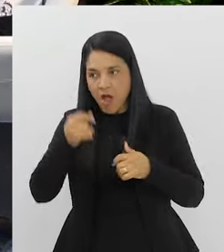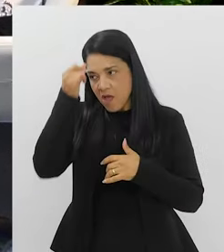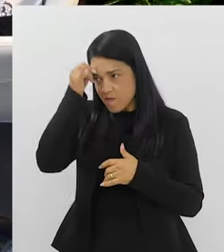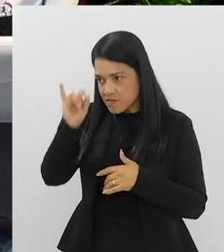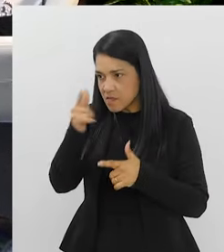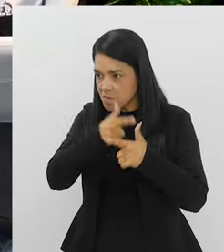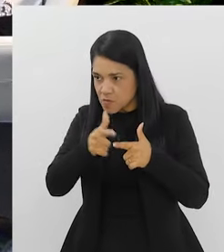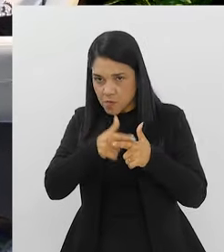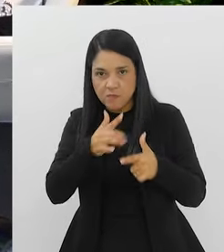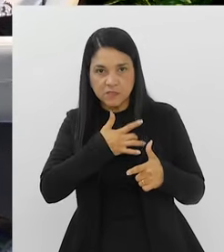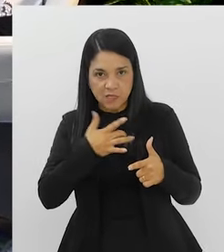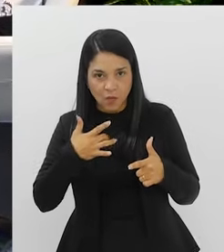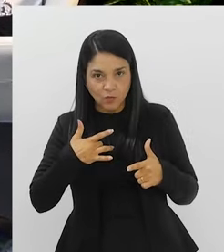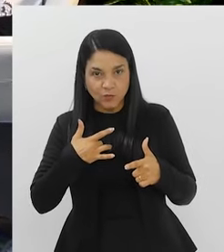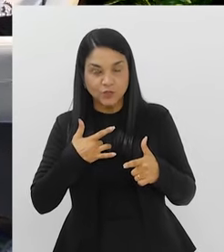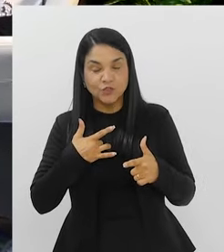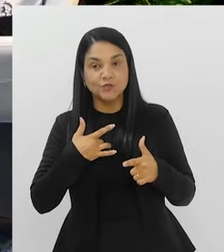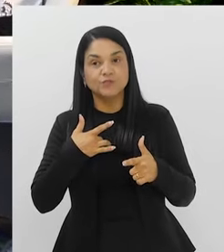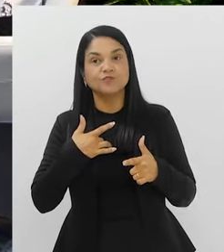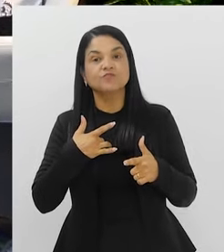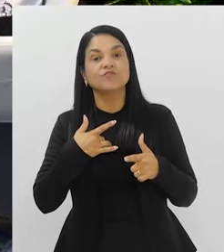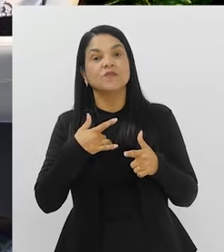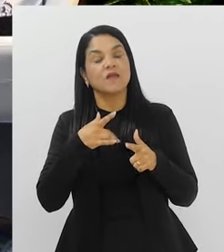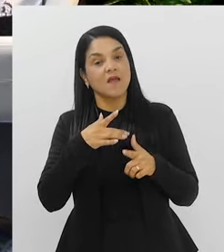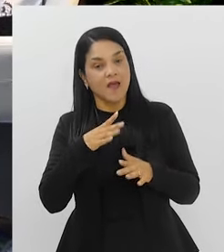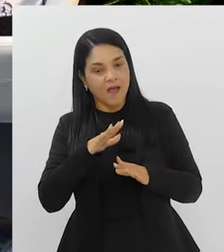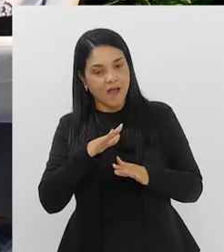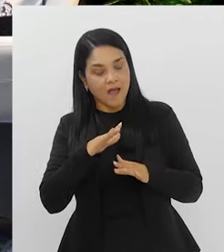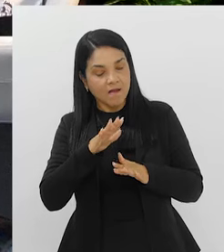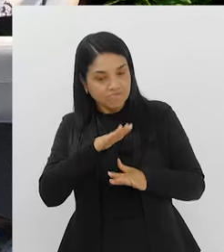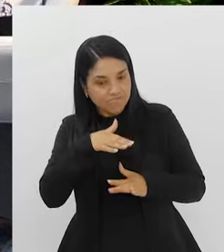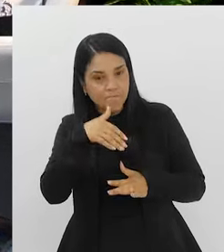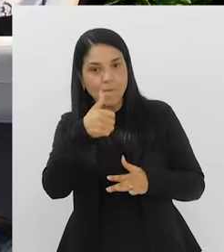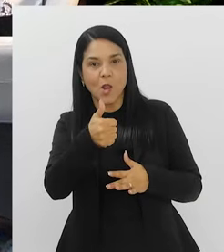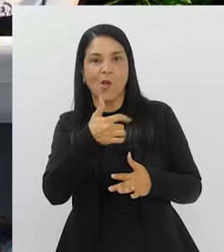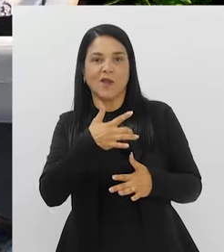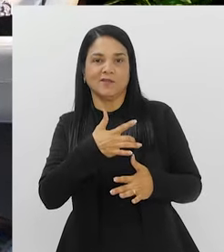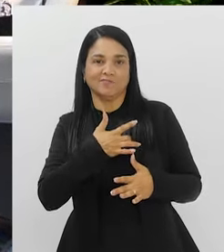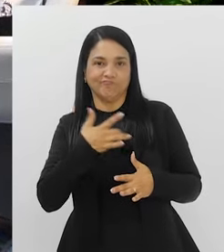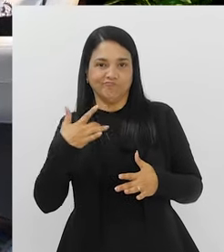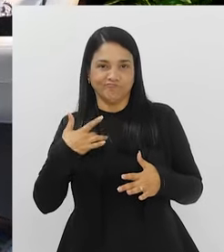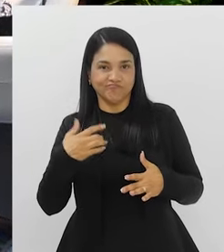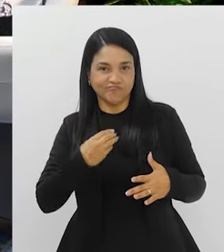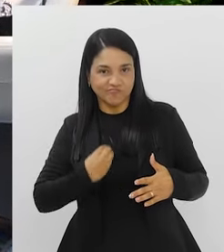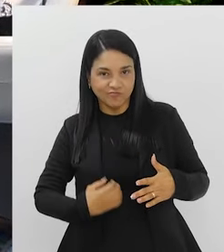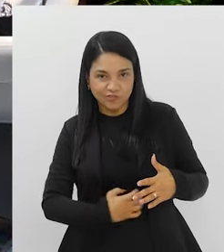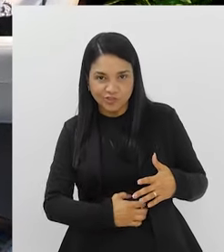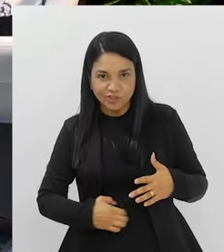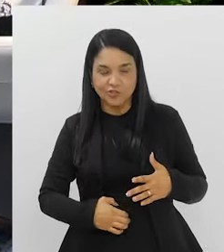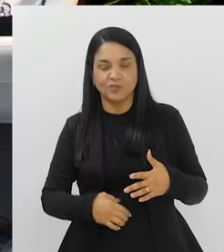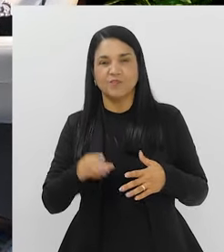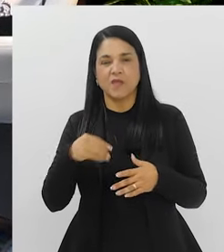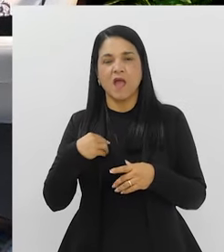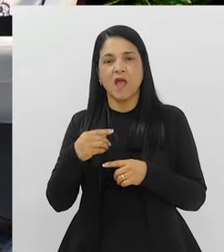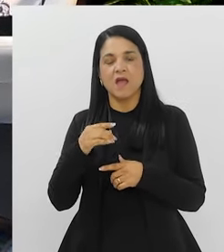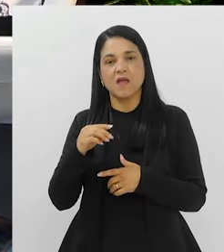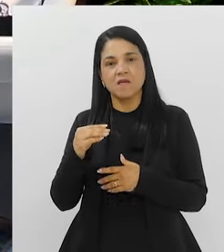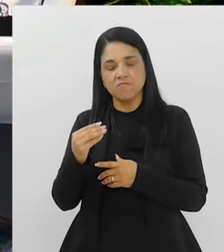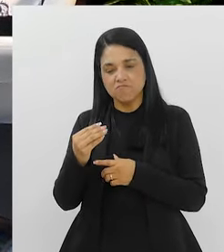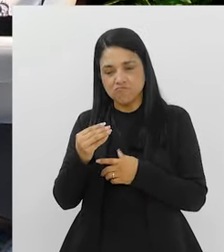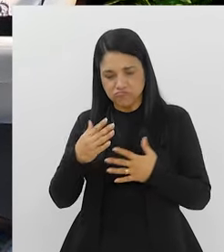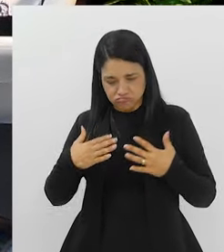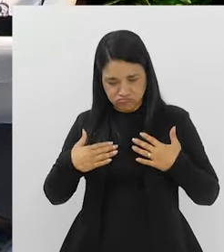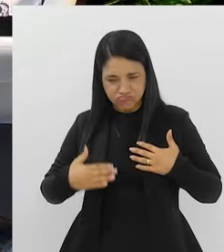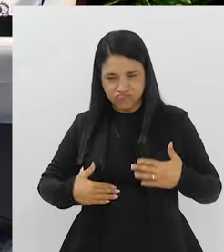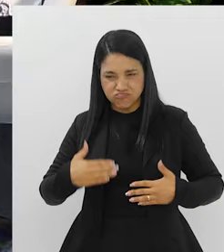de saúde que eu venha Através da melhora da saúde do seu intestino. A imunidade também das pessoas anda muito baixa,